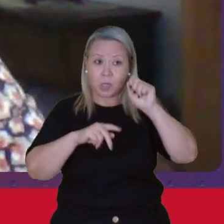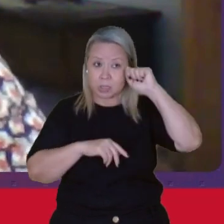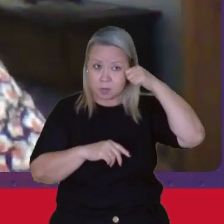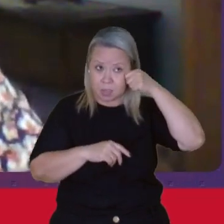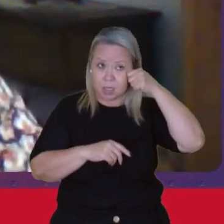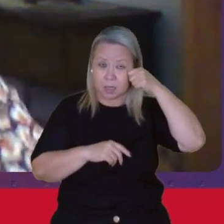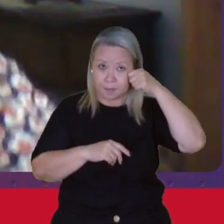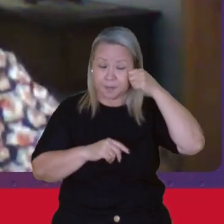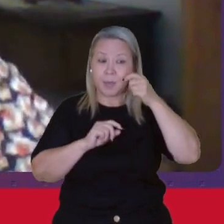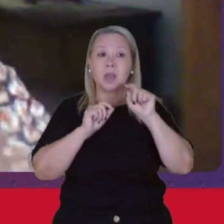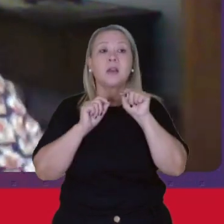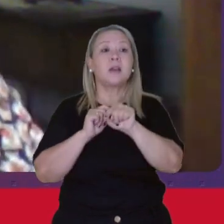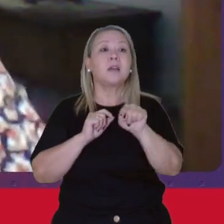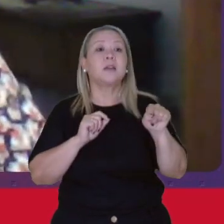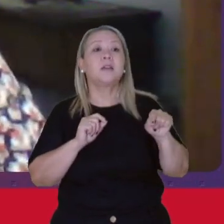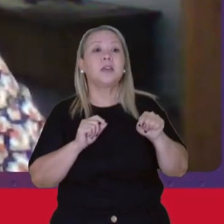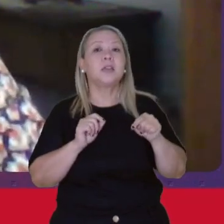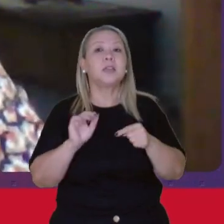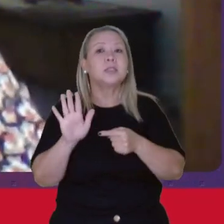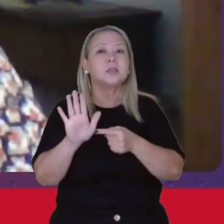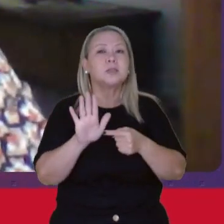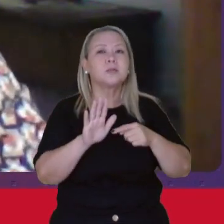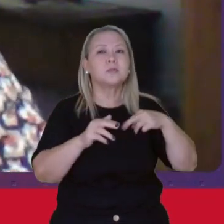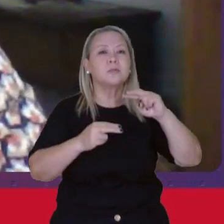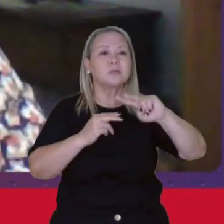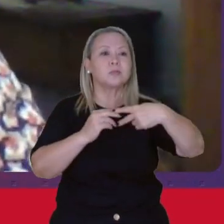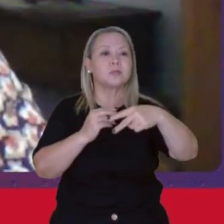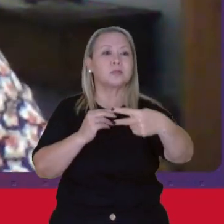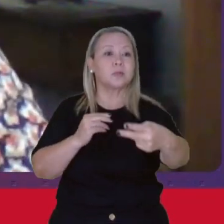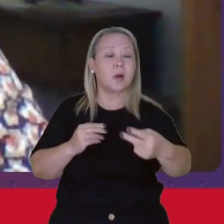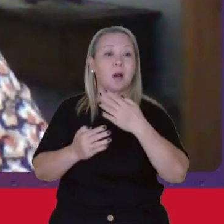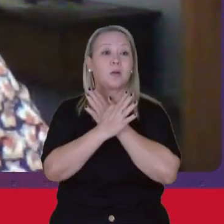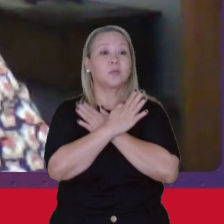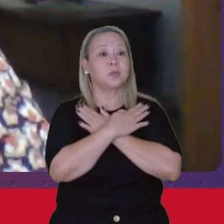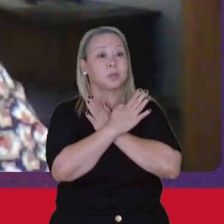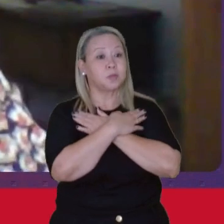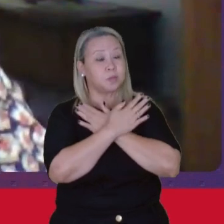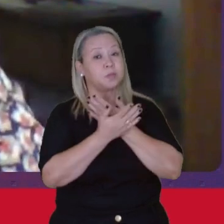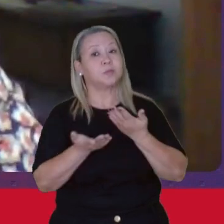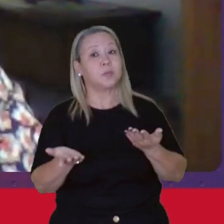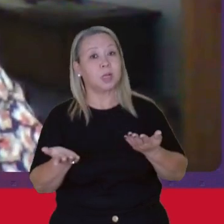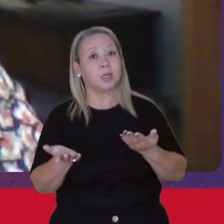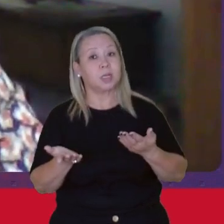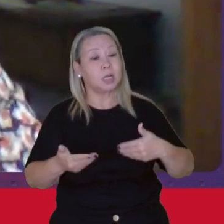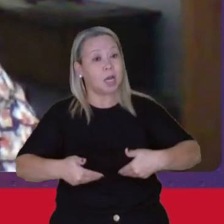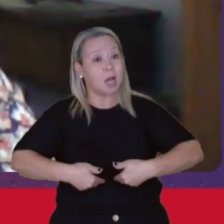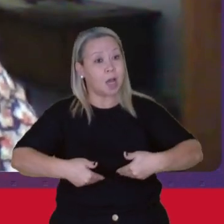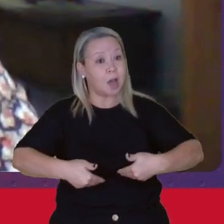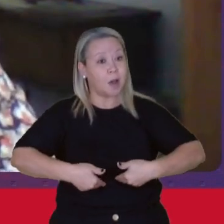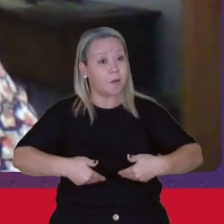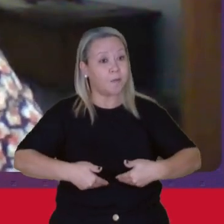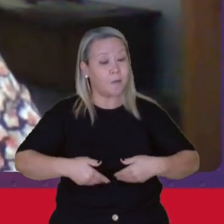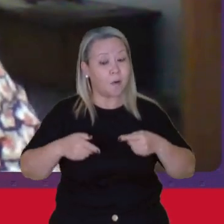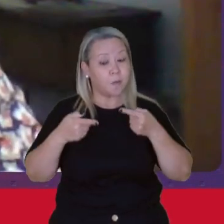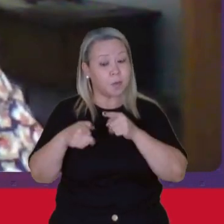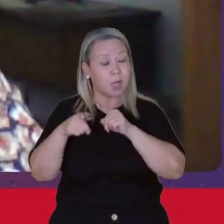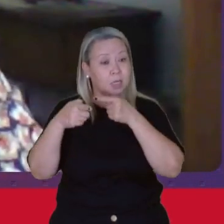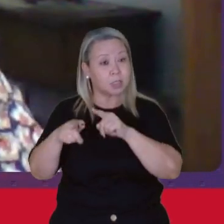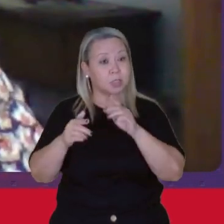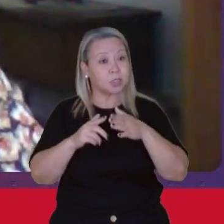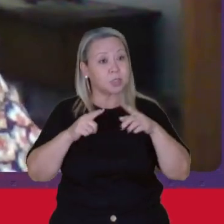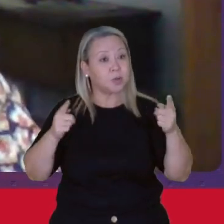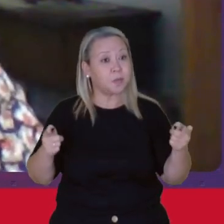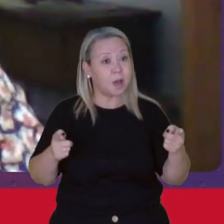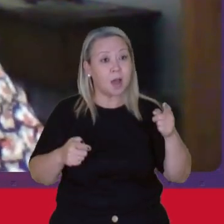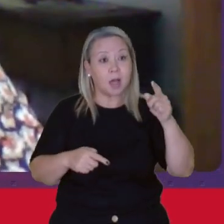E isso repercute no desemprego Na fome Que atinge mais as